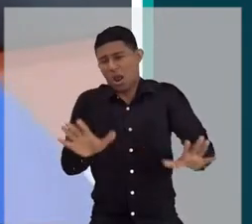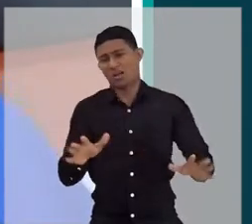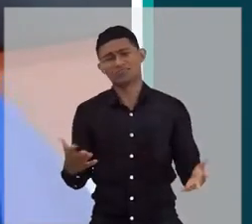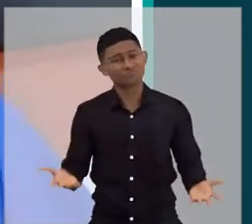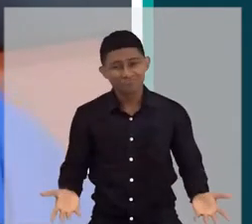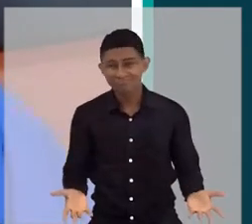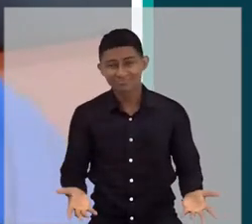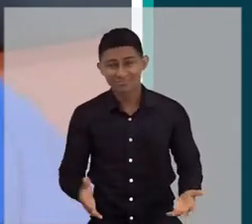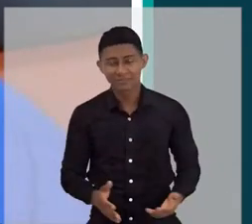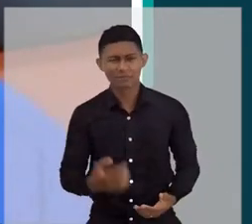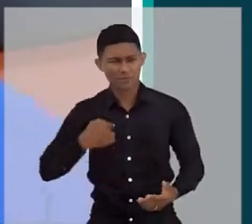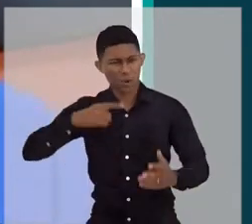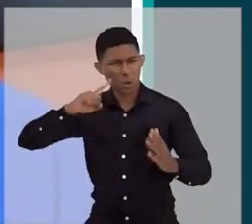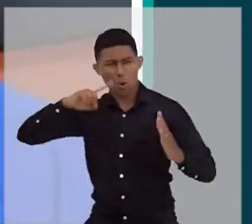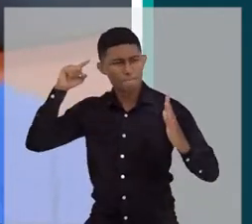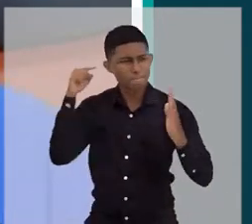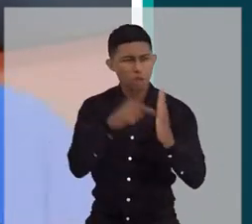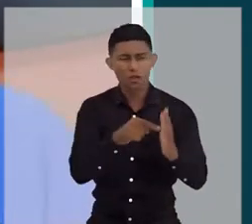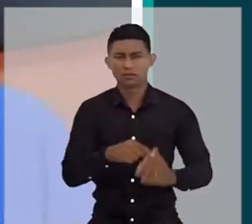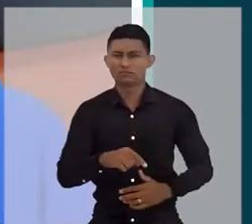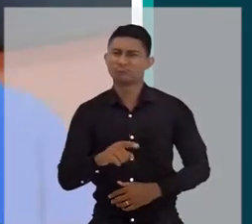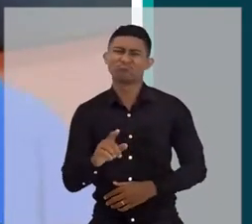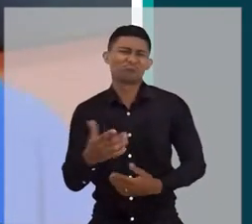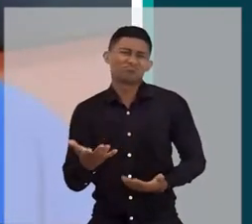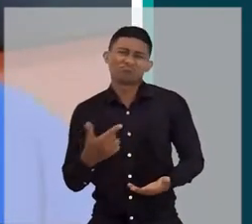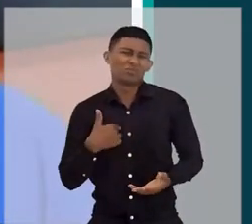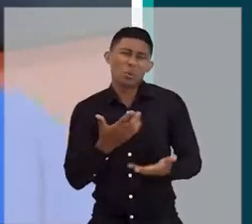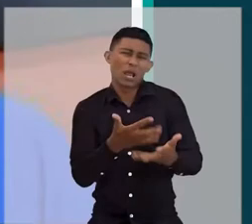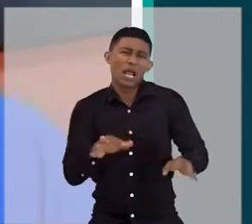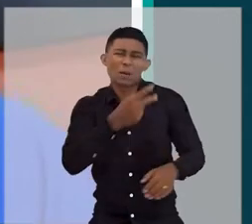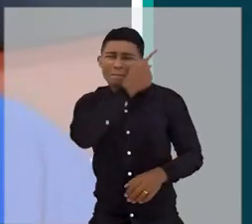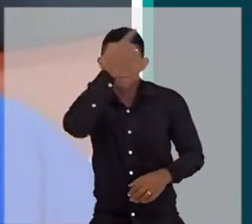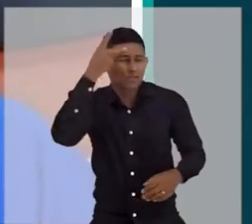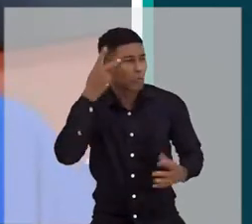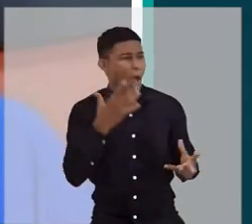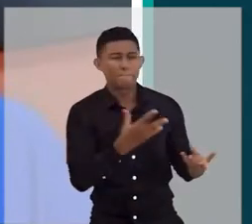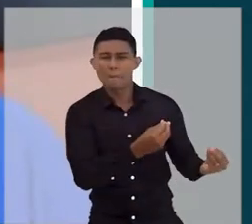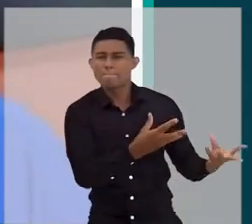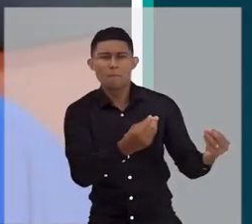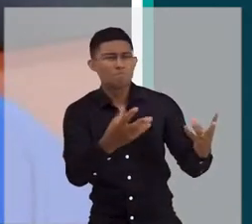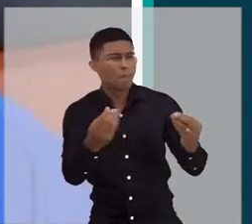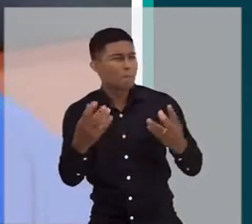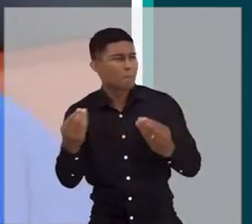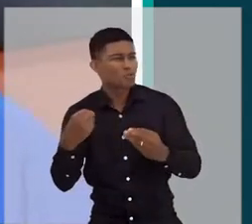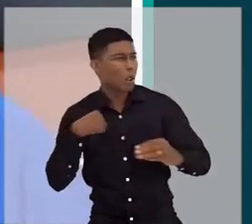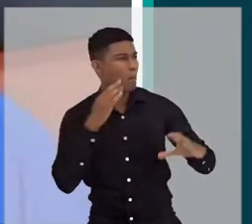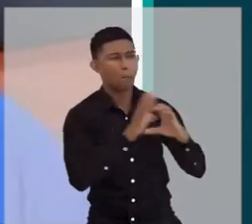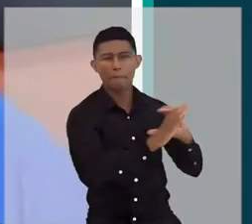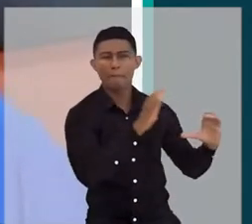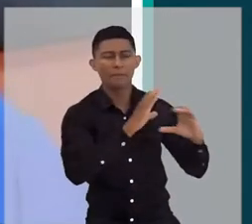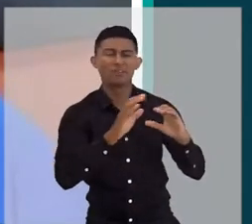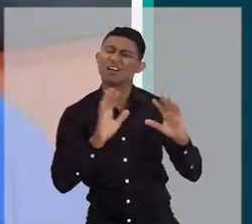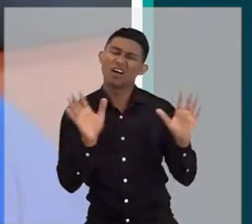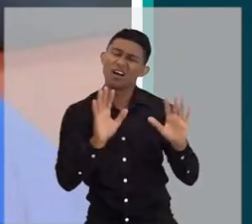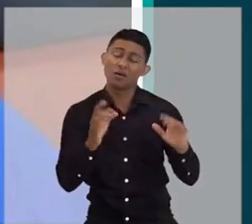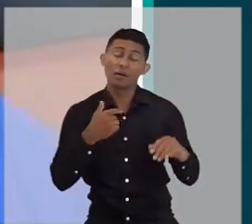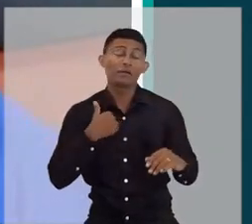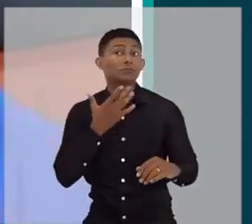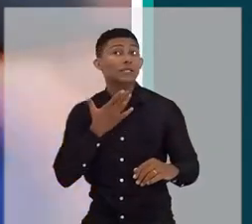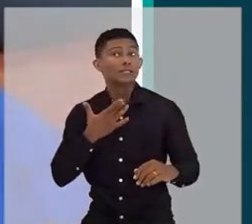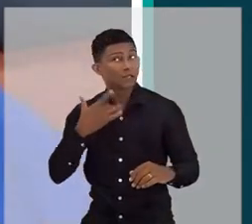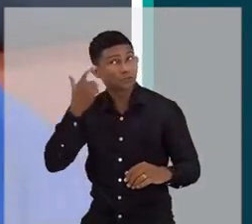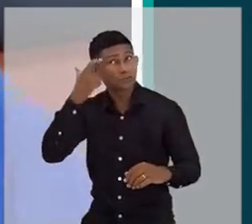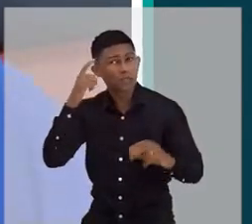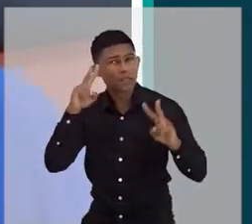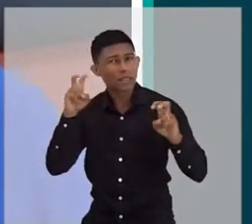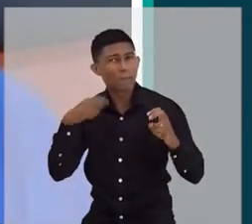também não é o meu, a minha finalidade, o meu objetivo não é sobre alcance, eu quero conversar sobre